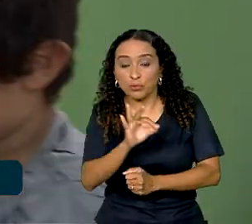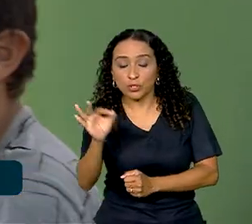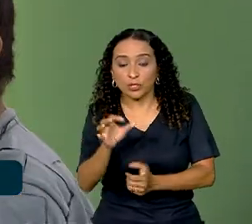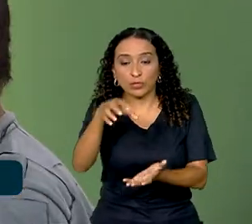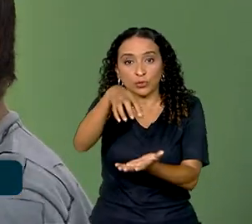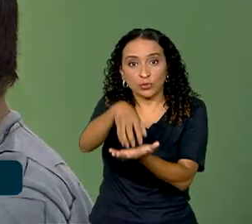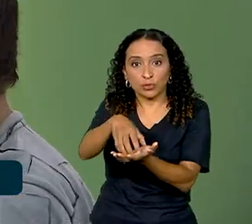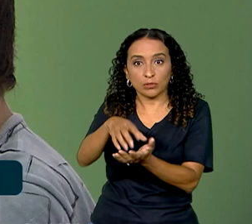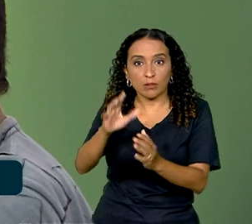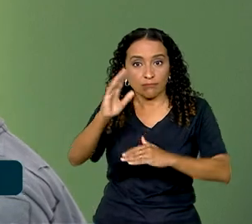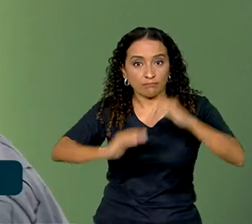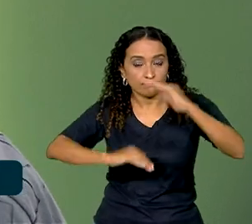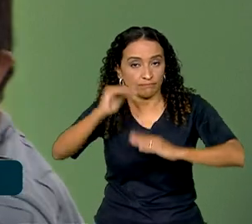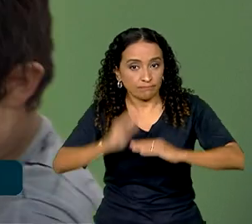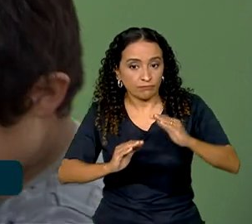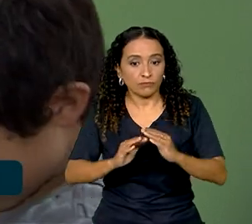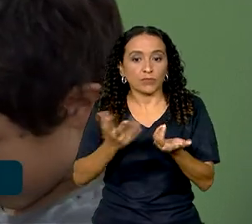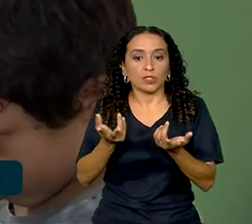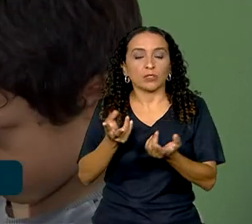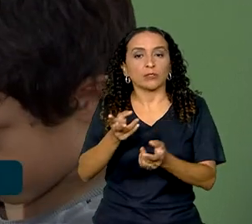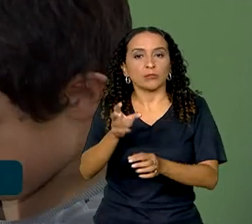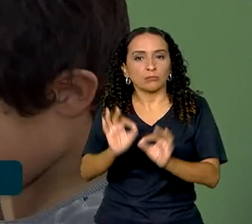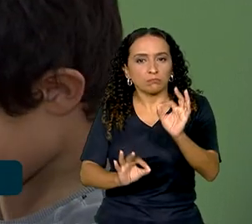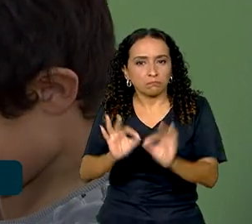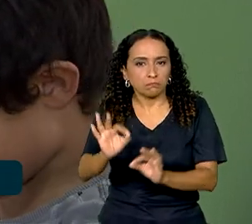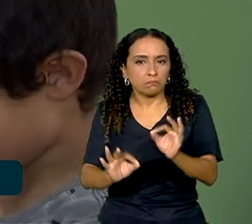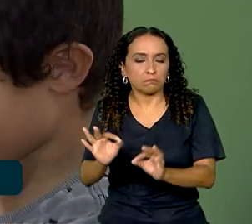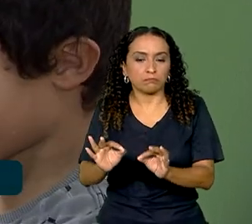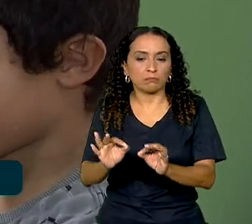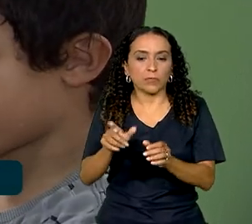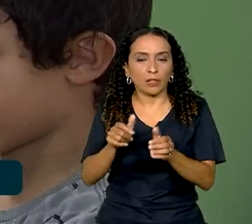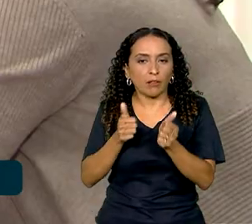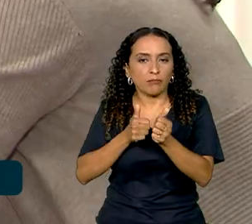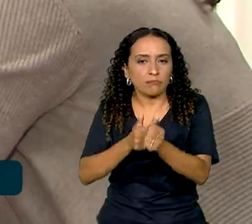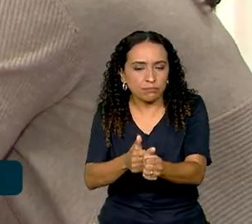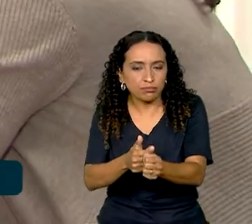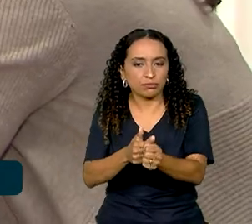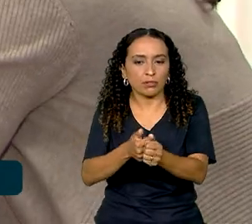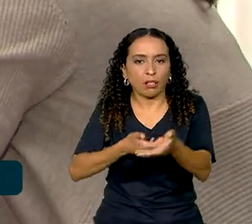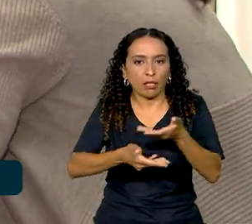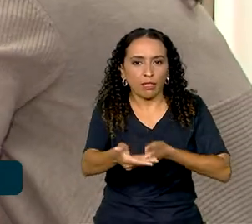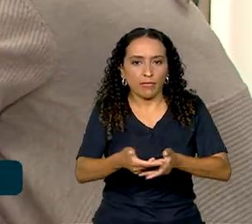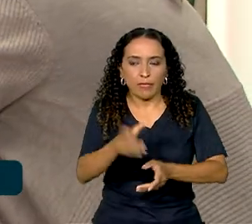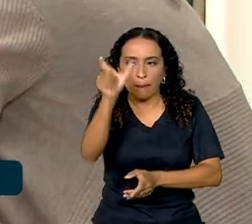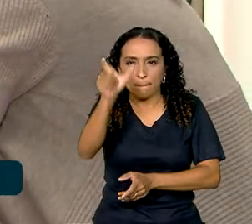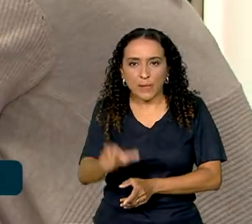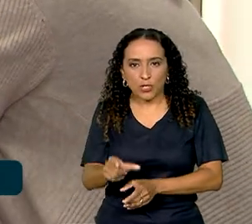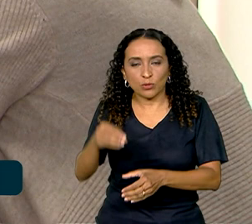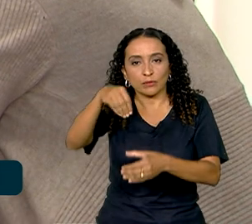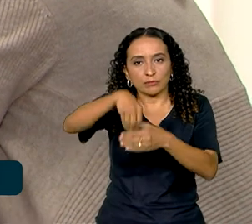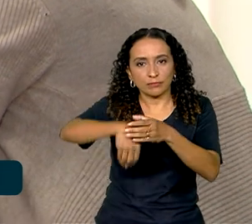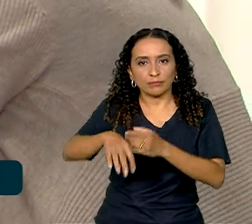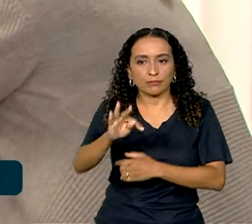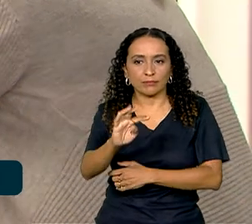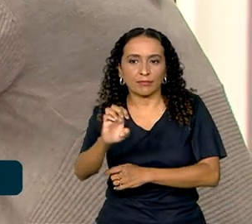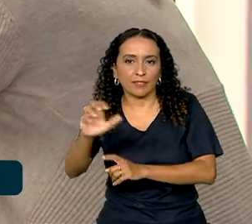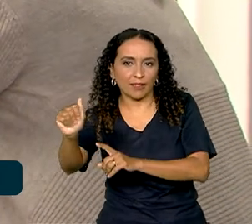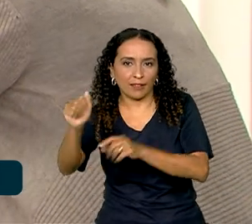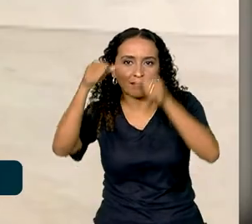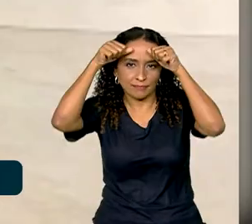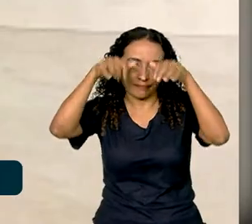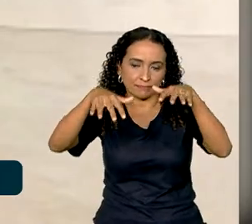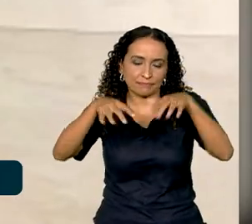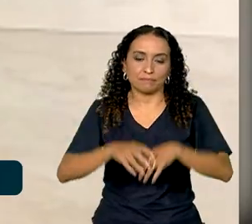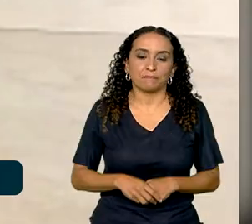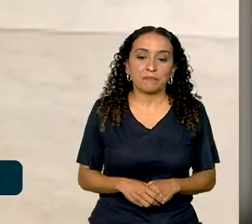centros especializados em reabilitação, que prestam atendimento a pessoas dentro do transtorno do espectro autista.